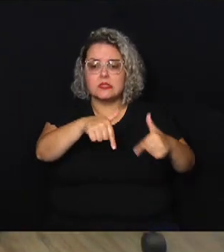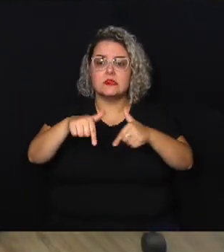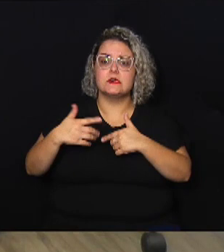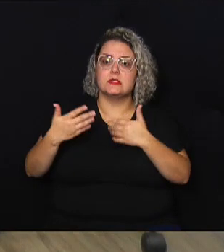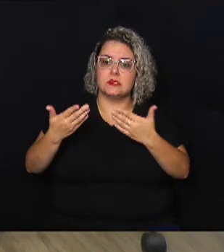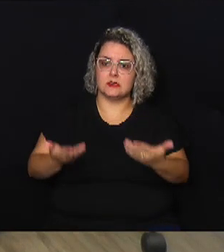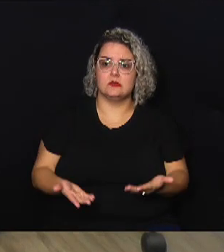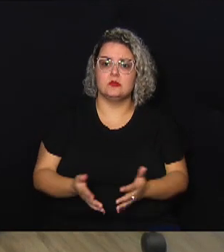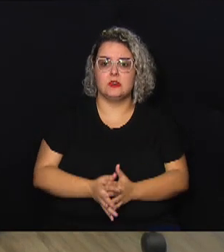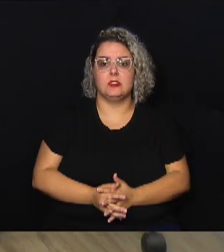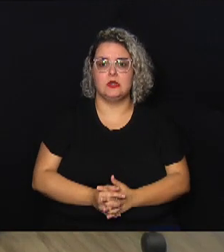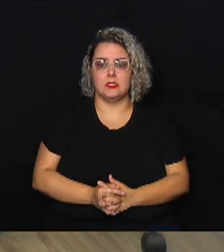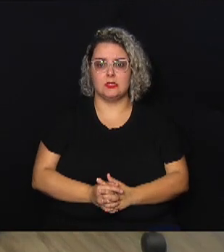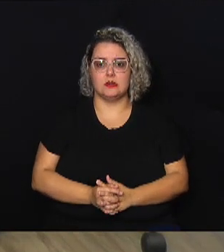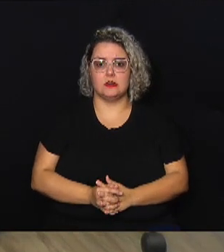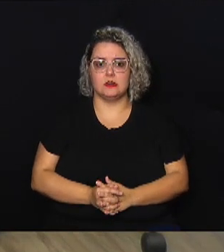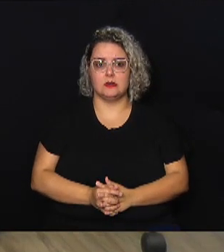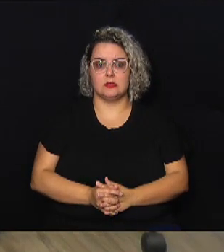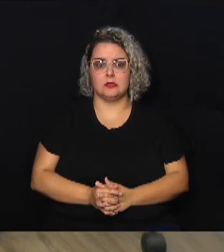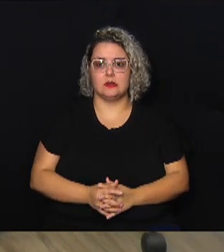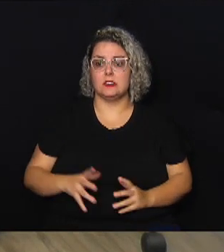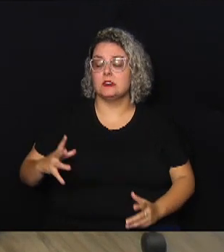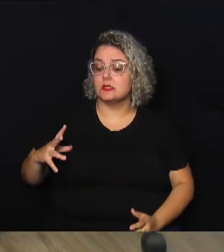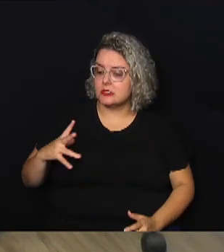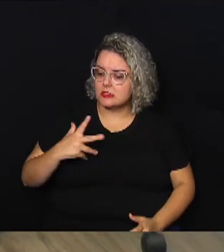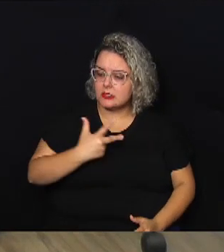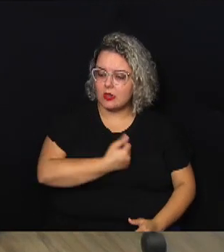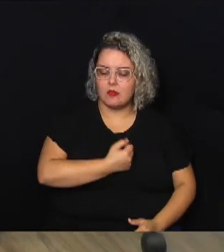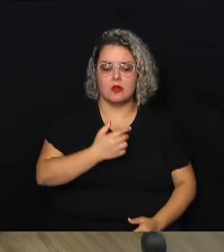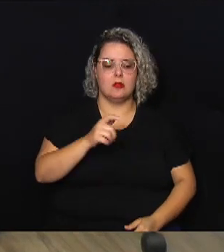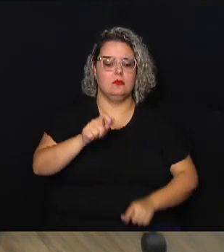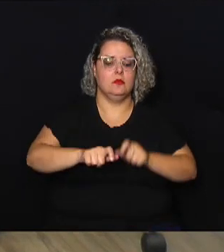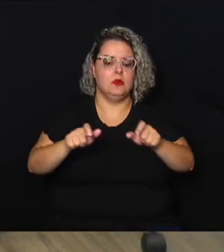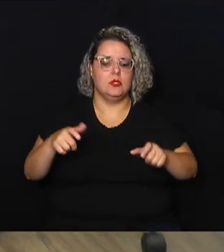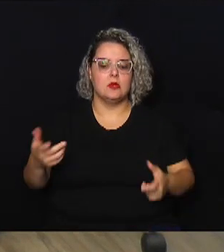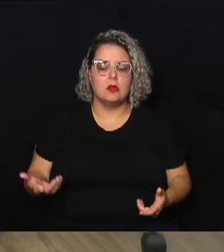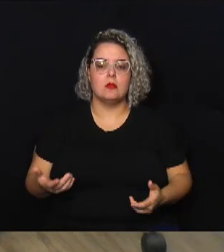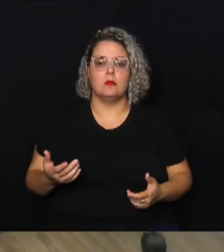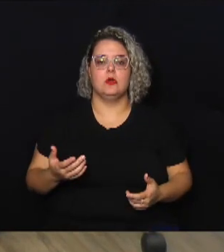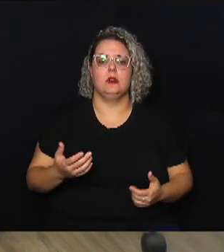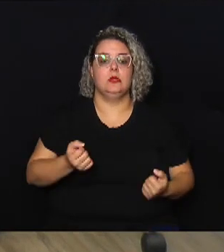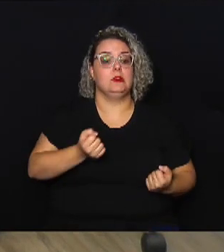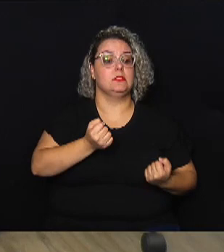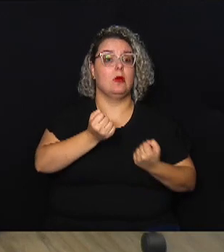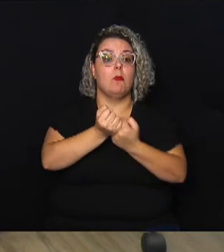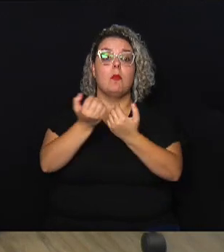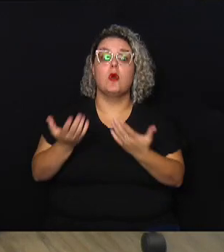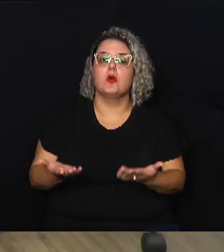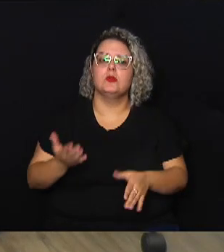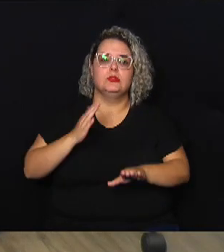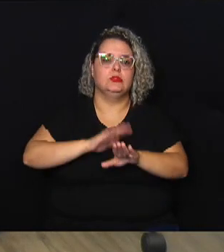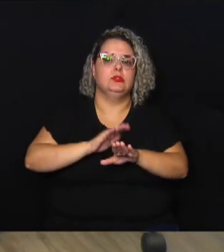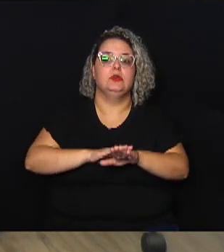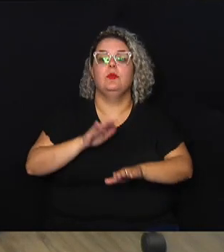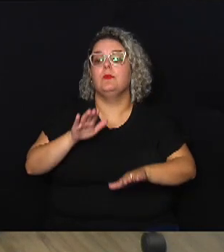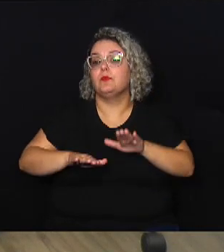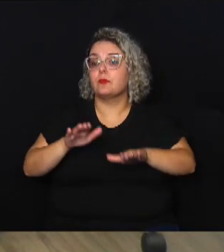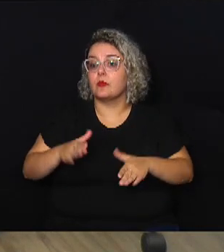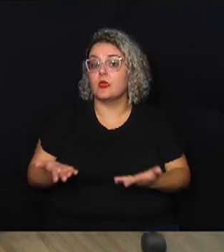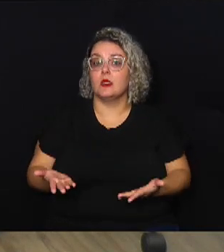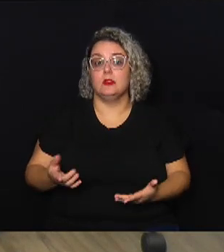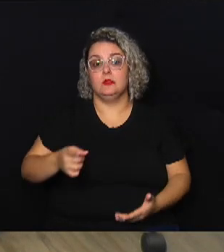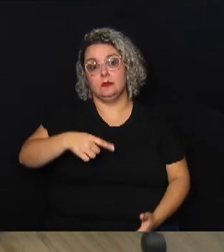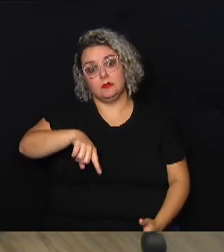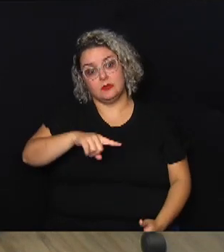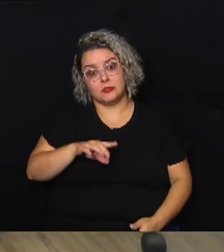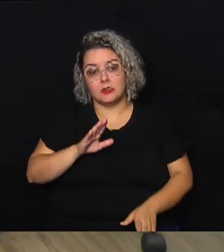desse resgate a essa população, desse apoio, dessa ação que, muitas vezes, vocês acabam atuando